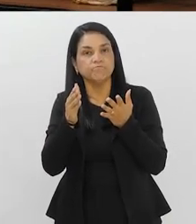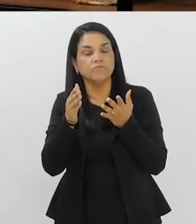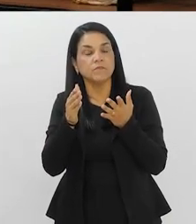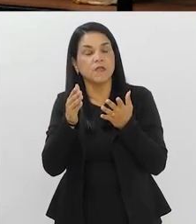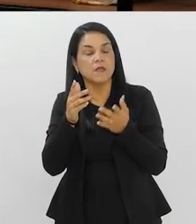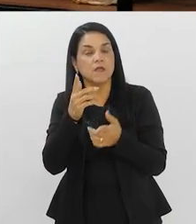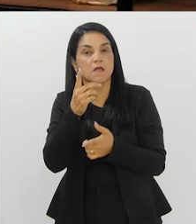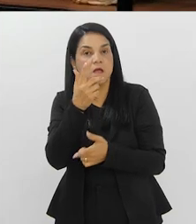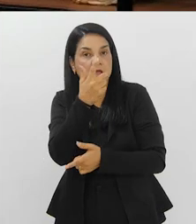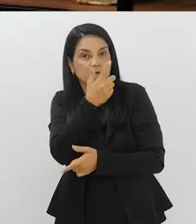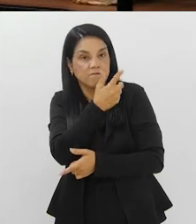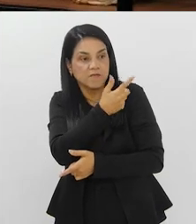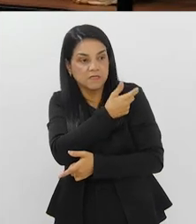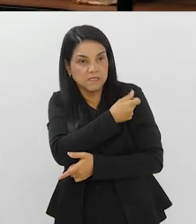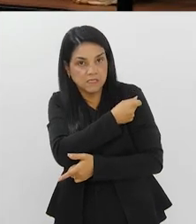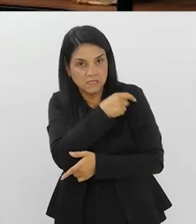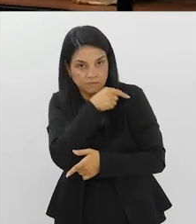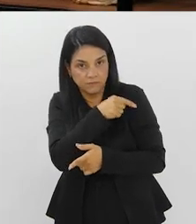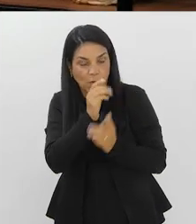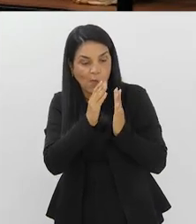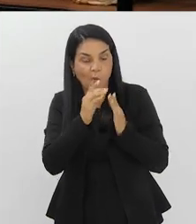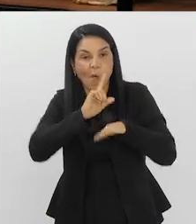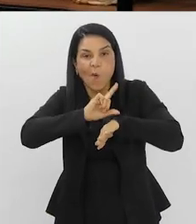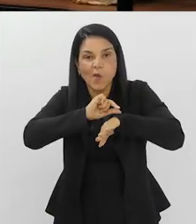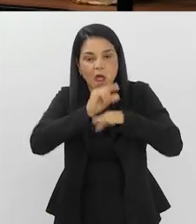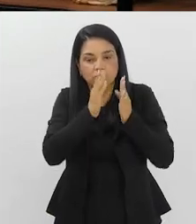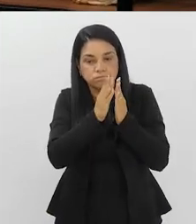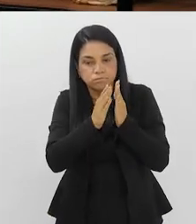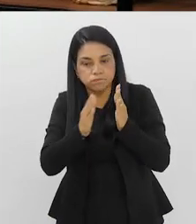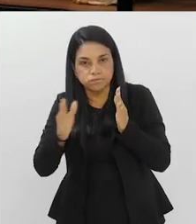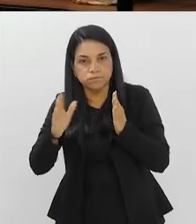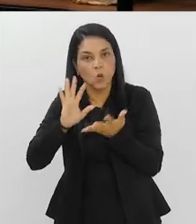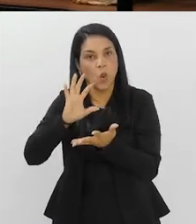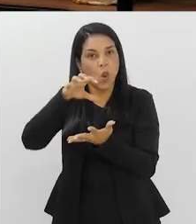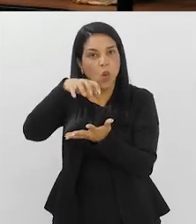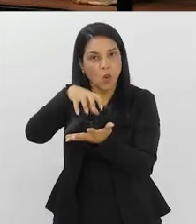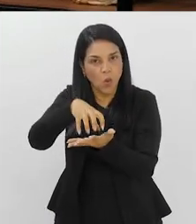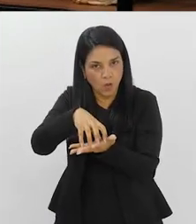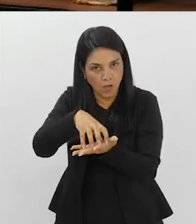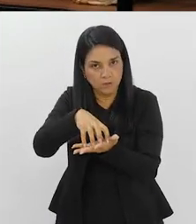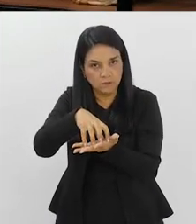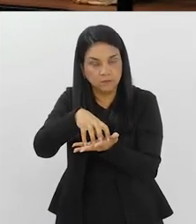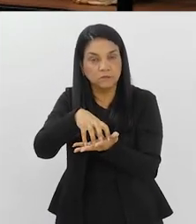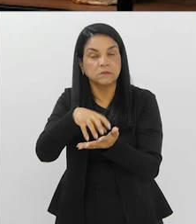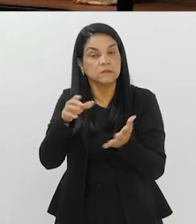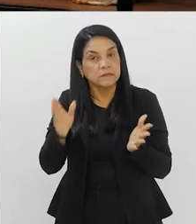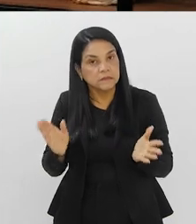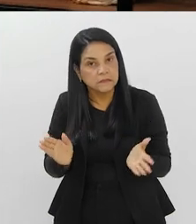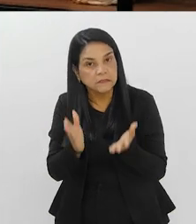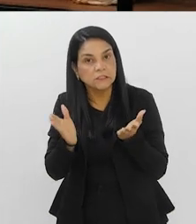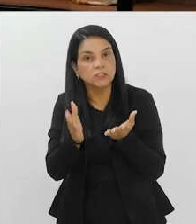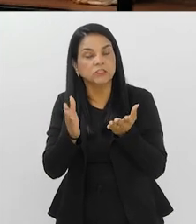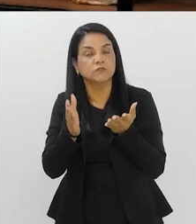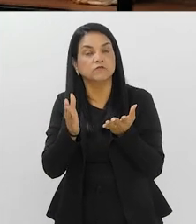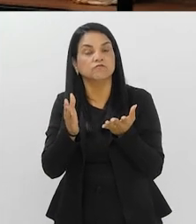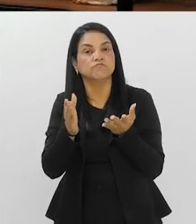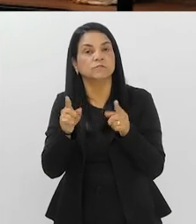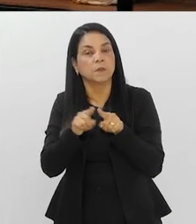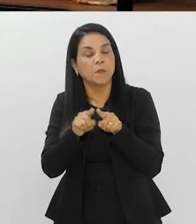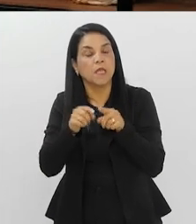a disponibilidade do horário dos locais de vacinação, incentivo para que a gente